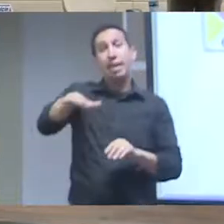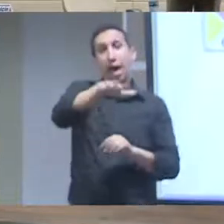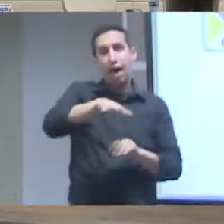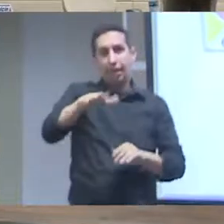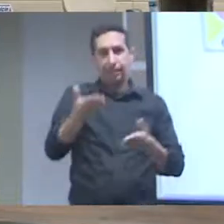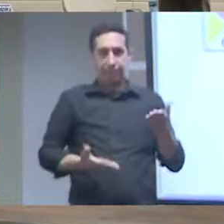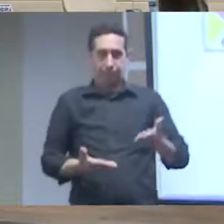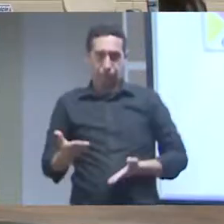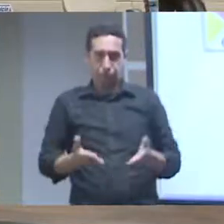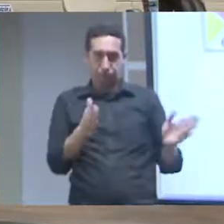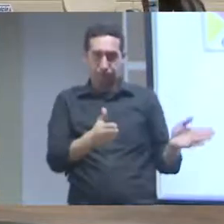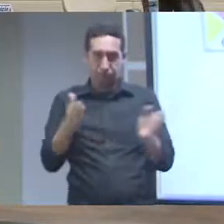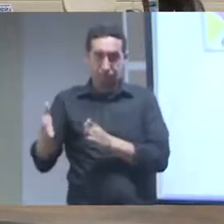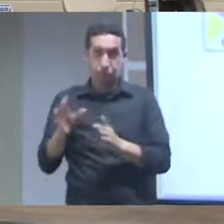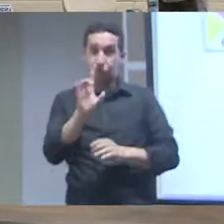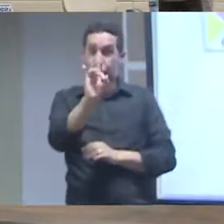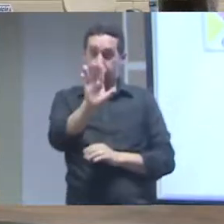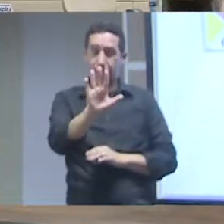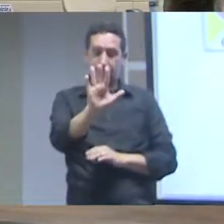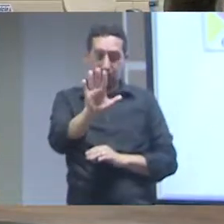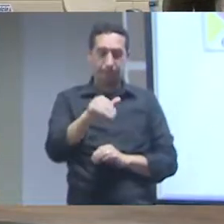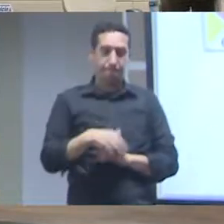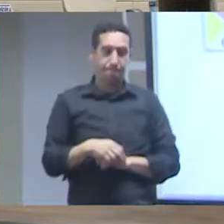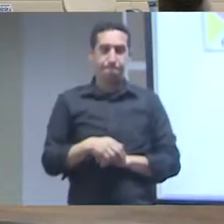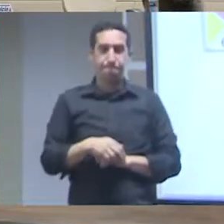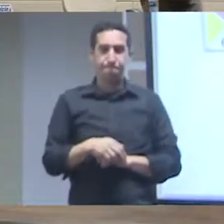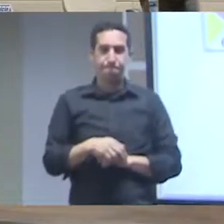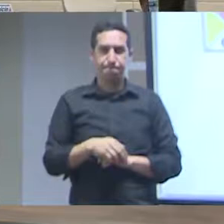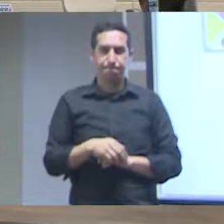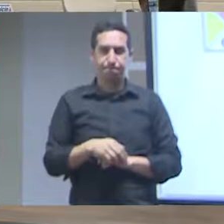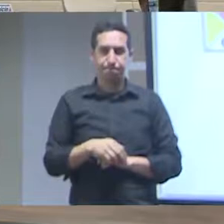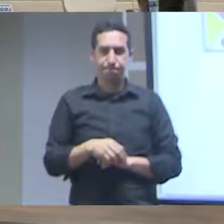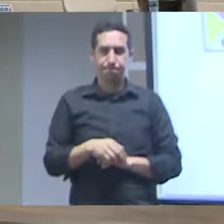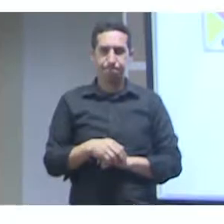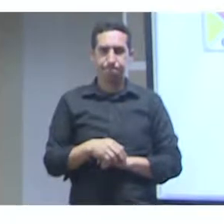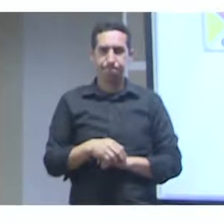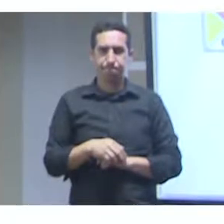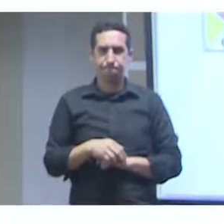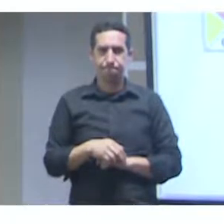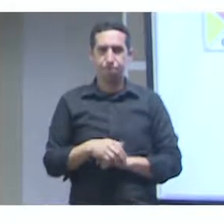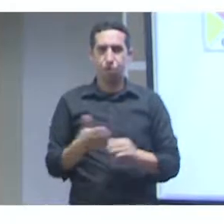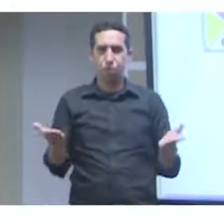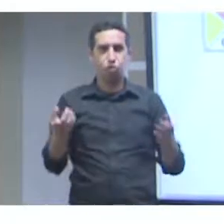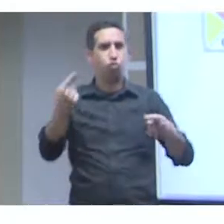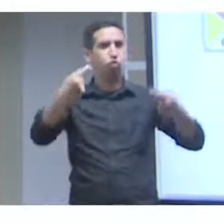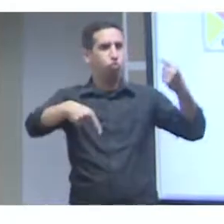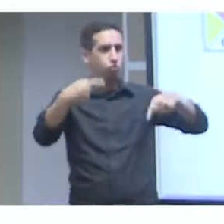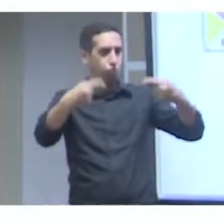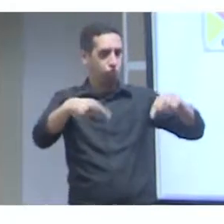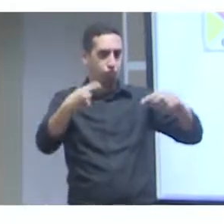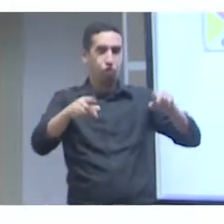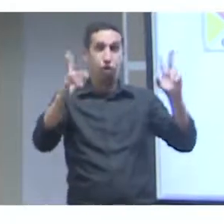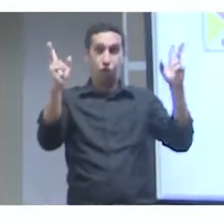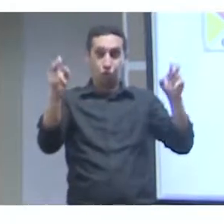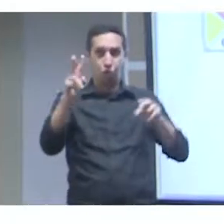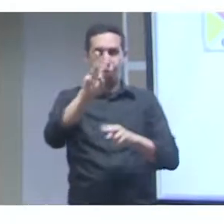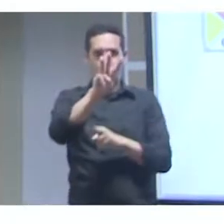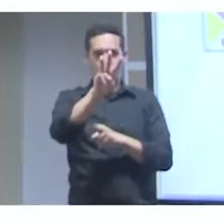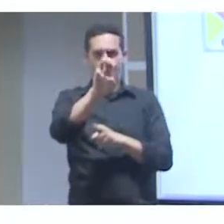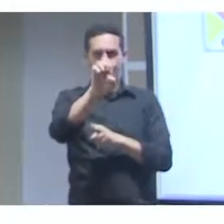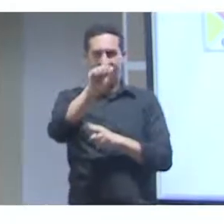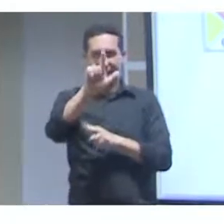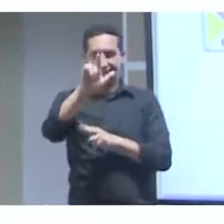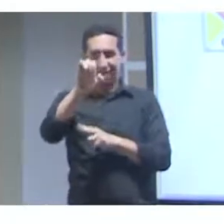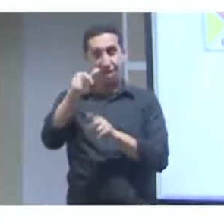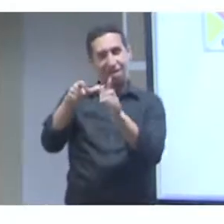direção da da discussão como Wesley estava provocando provocando qual é o problema que a gente enfrentou em